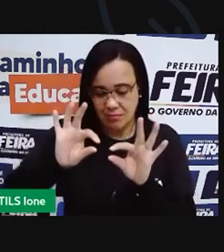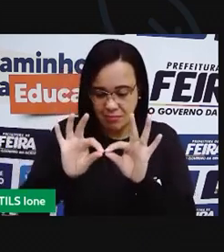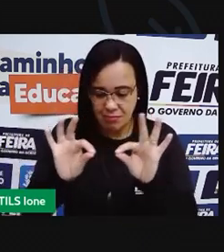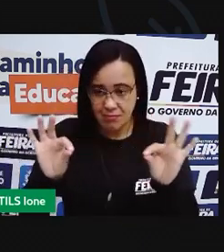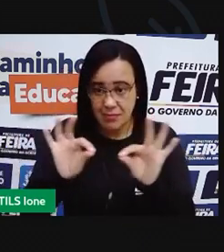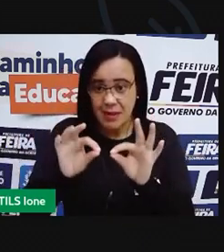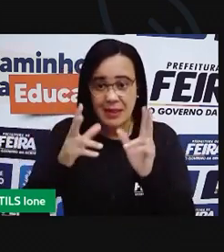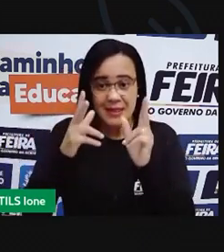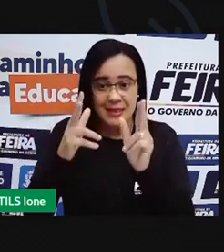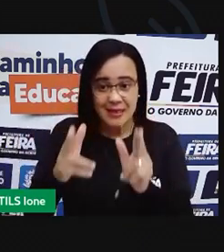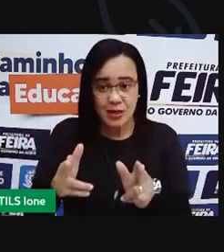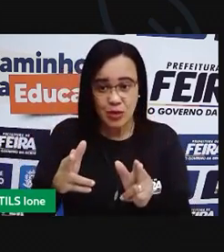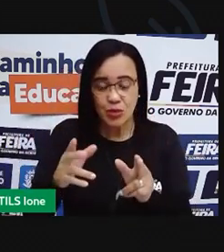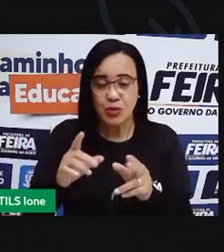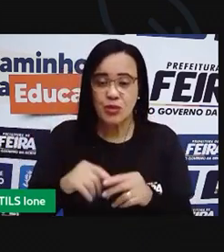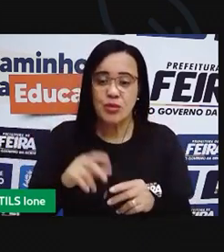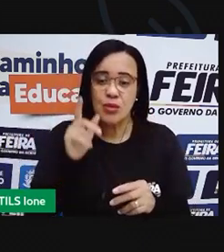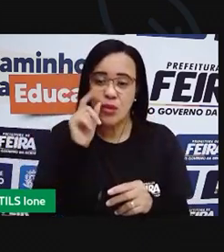Tá vendo?